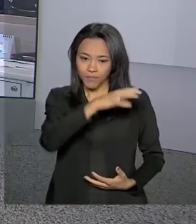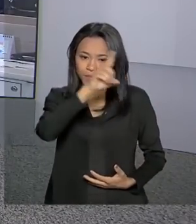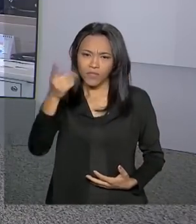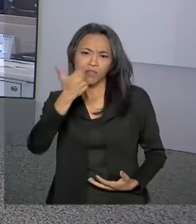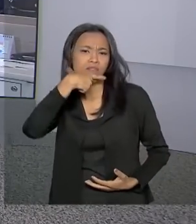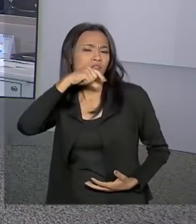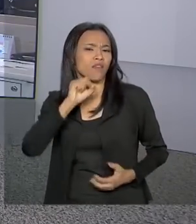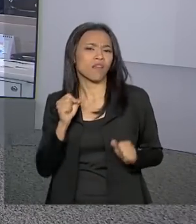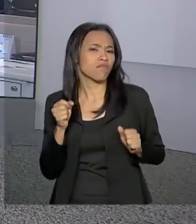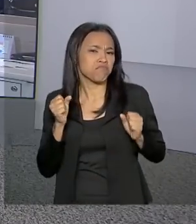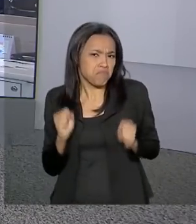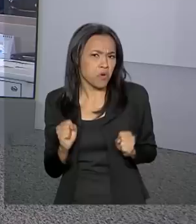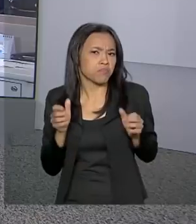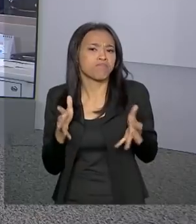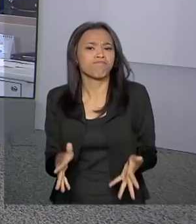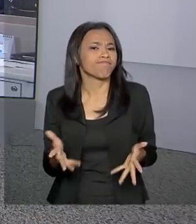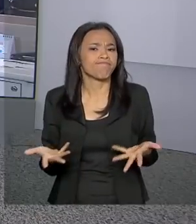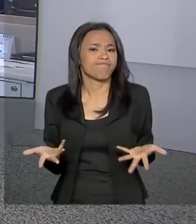que pode participar?